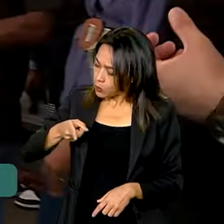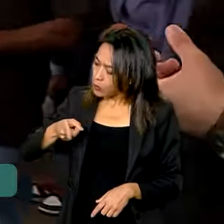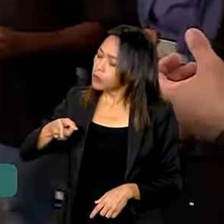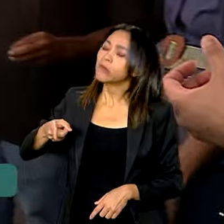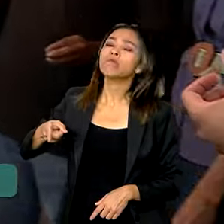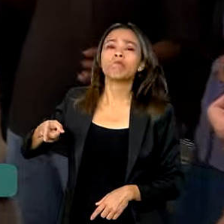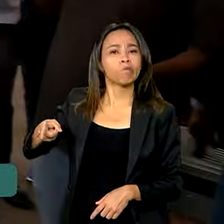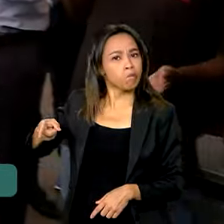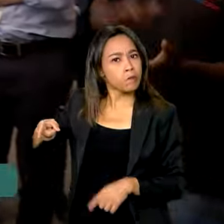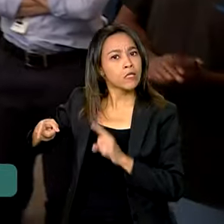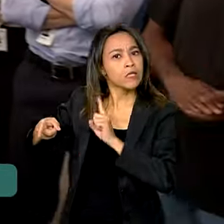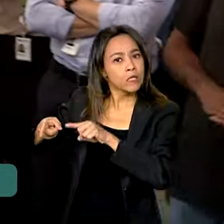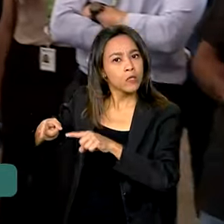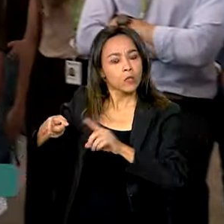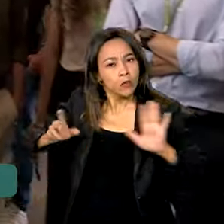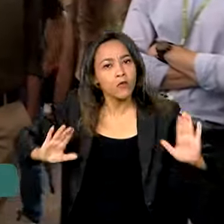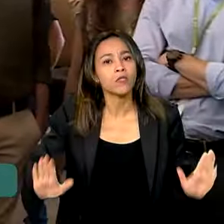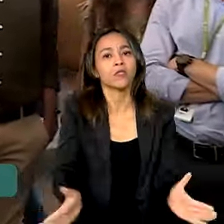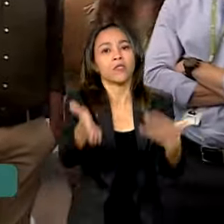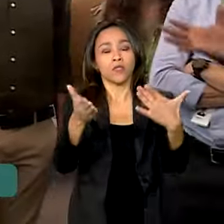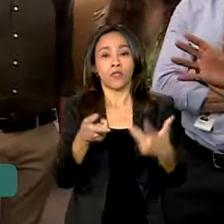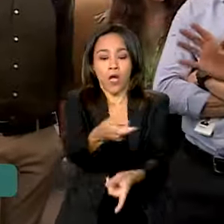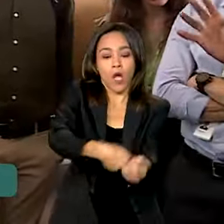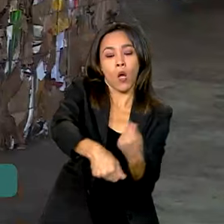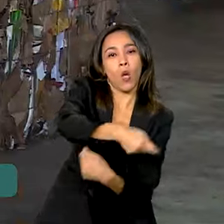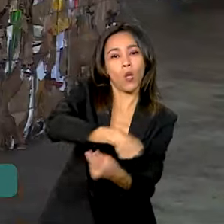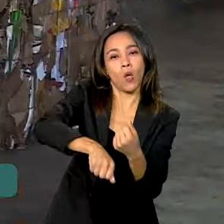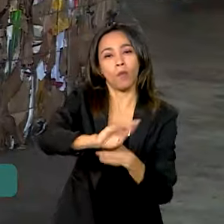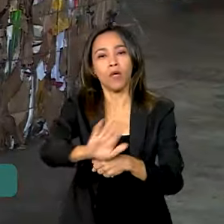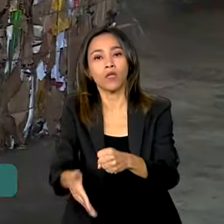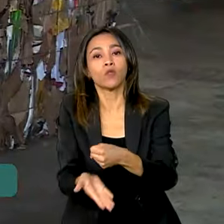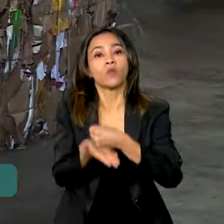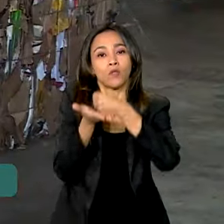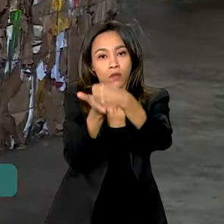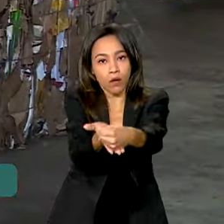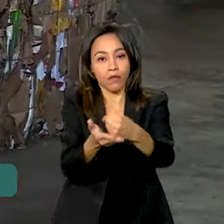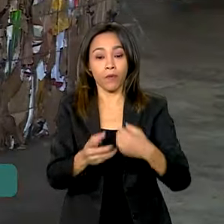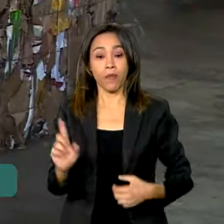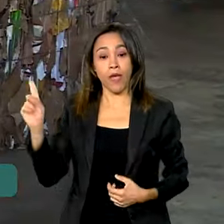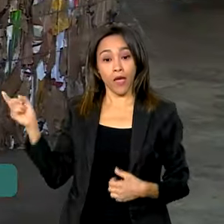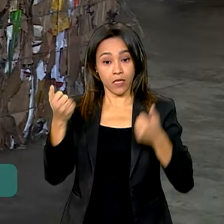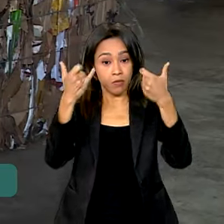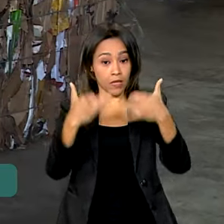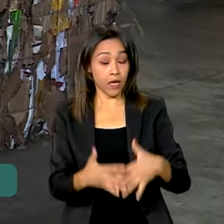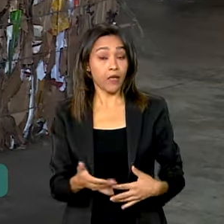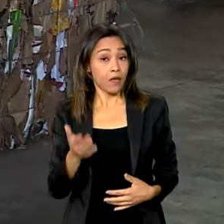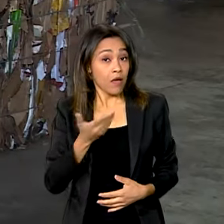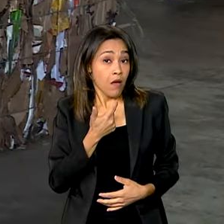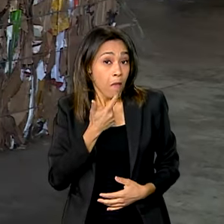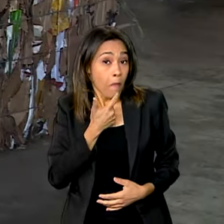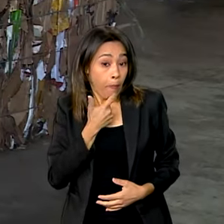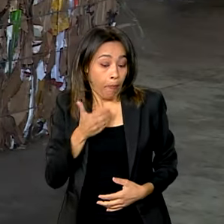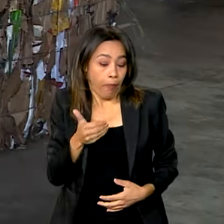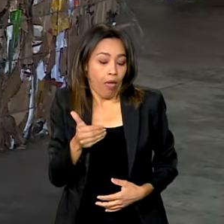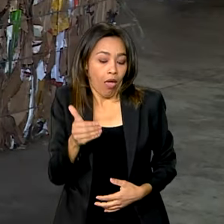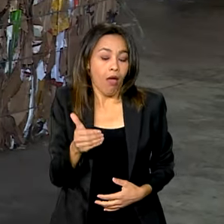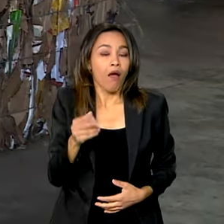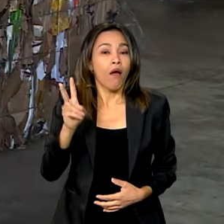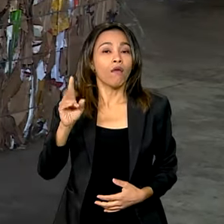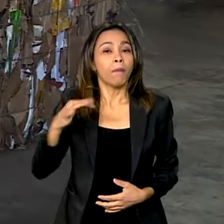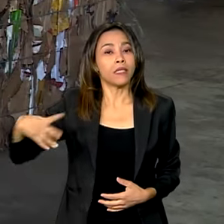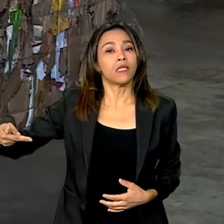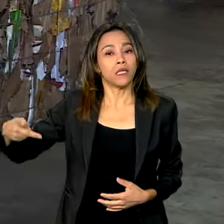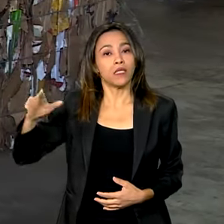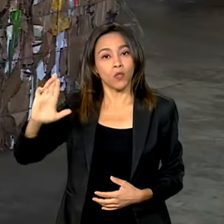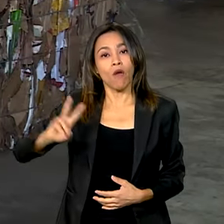que alimenta a economia secular e preserva o meio ambiente. Em breve, o presidente Lula vai estar aprovando